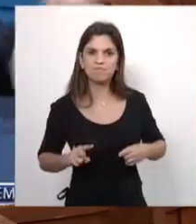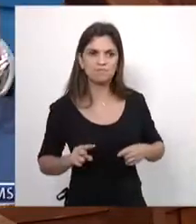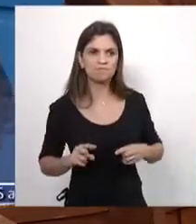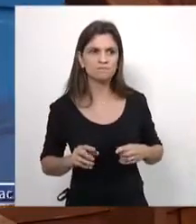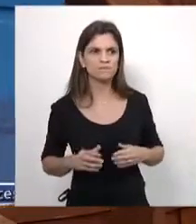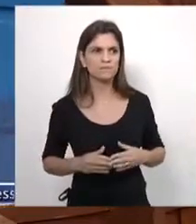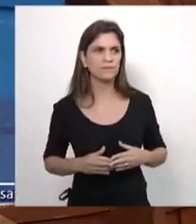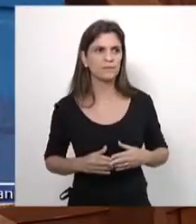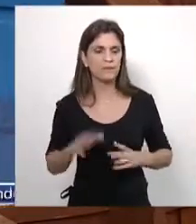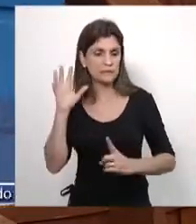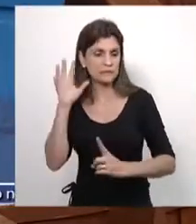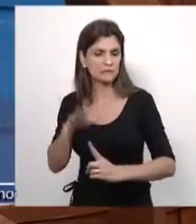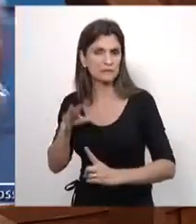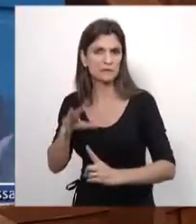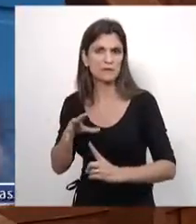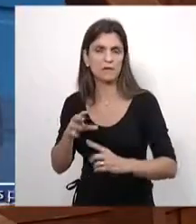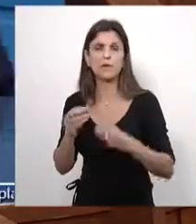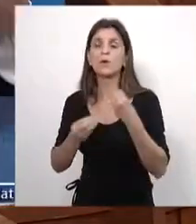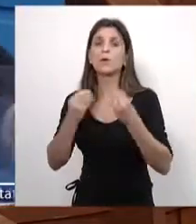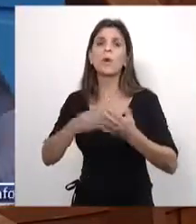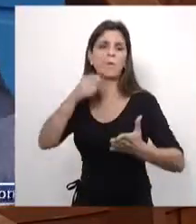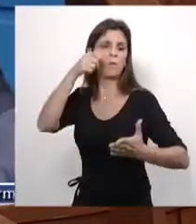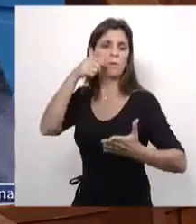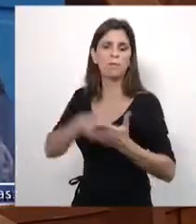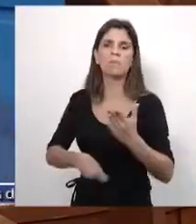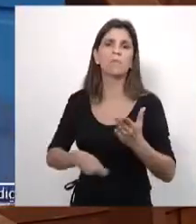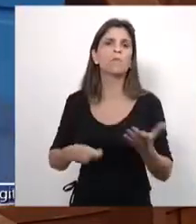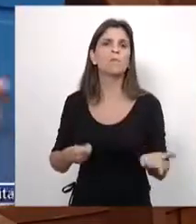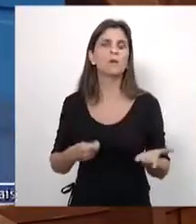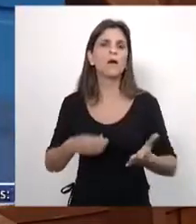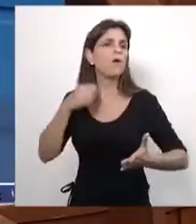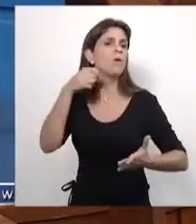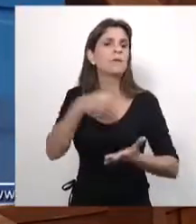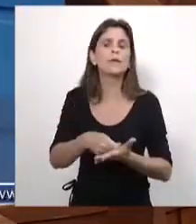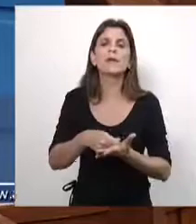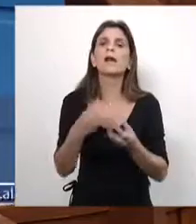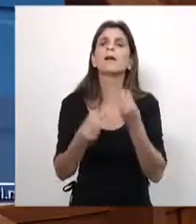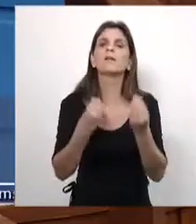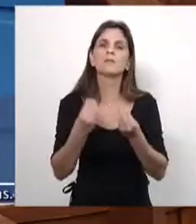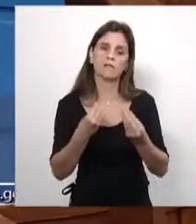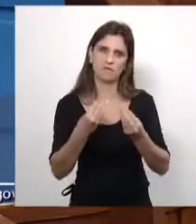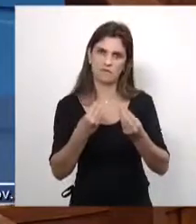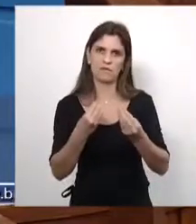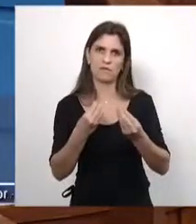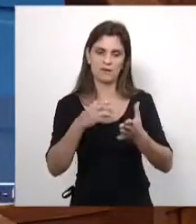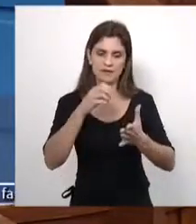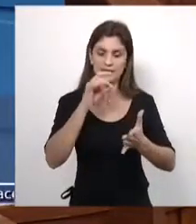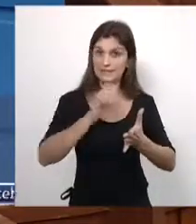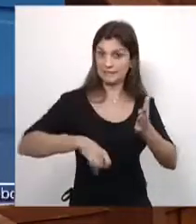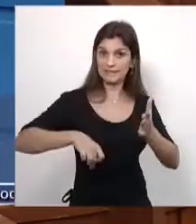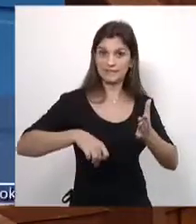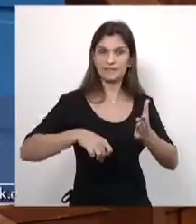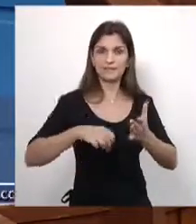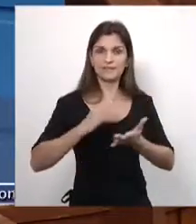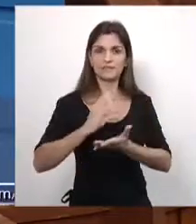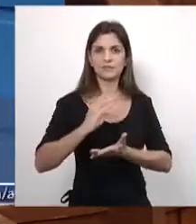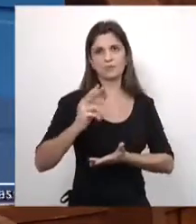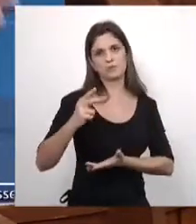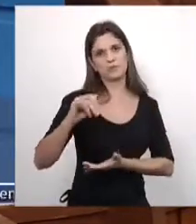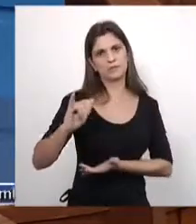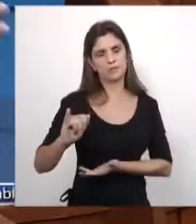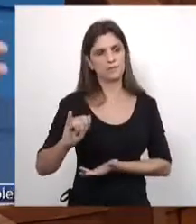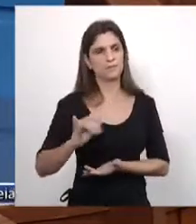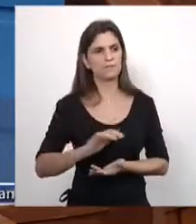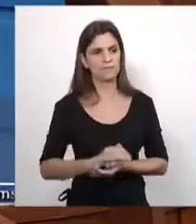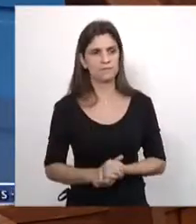que o deputado é obrigado a assinar. Não tem eleitor, não tem nada que vai me pressionar a eu votar aquilo que eu entendo que